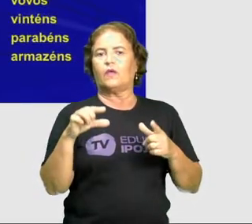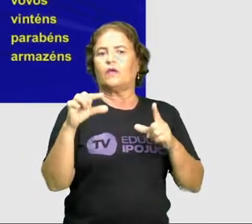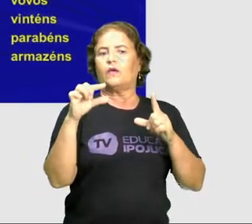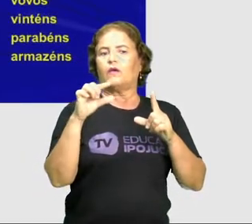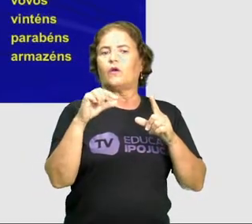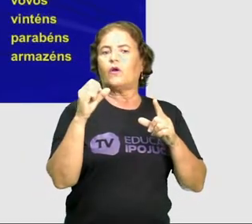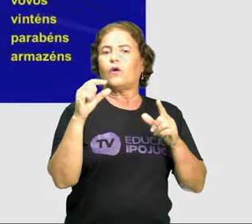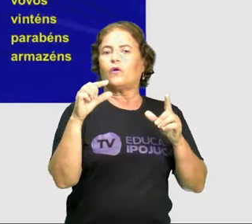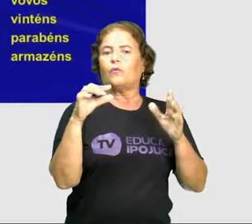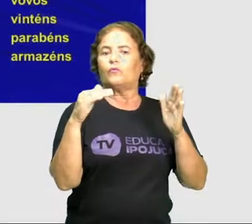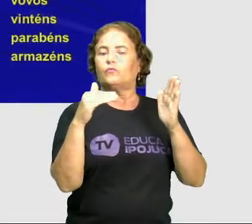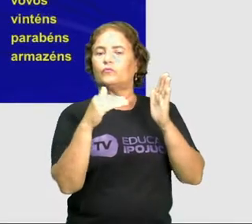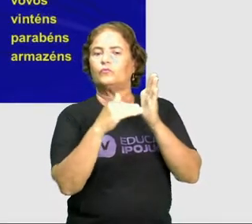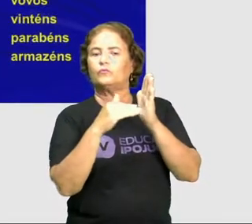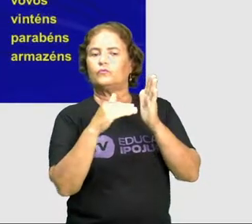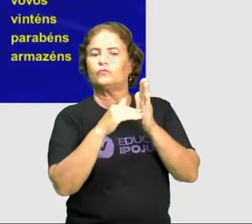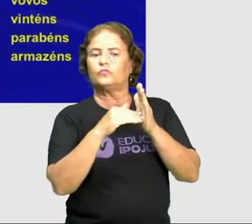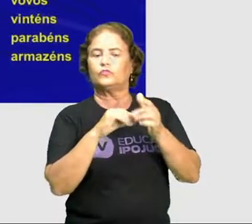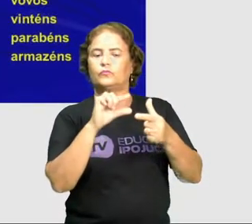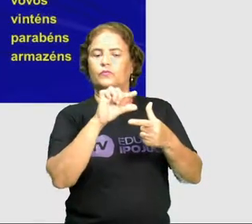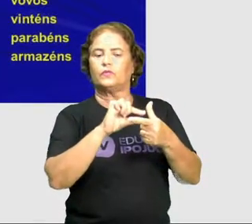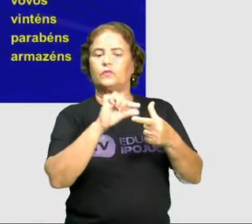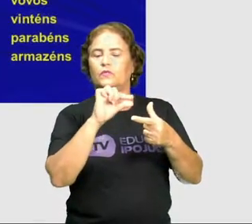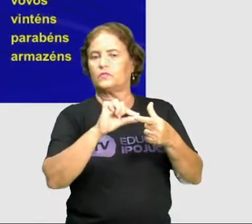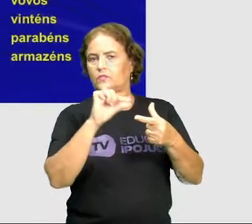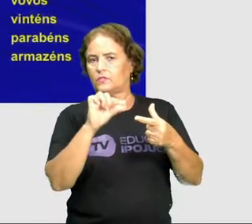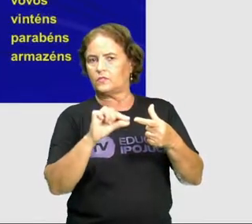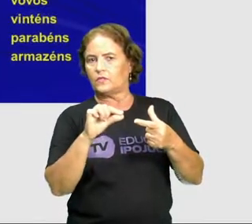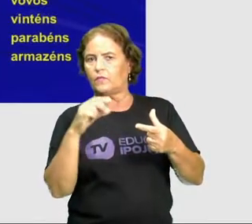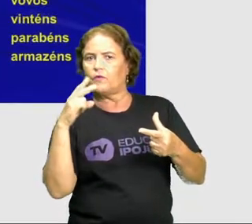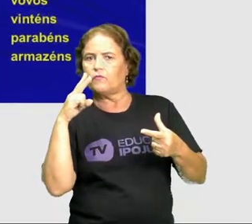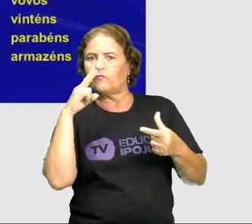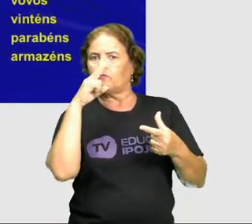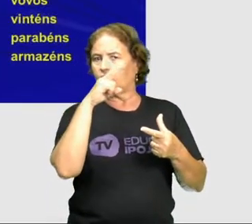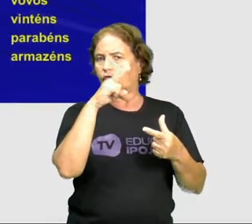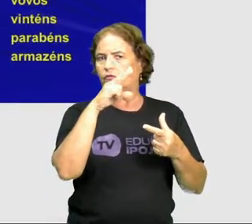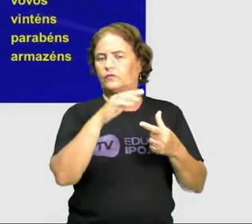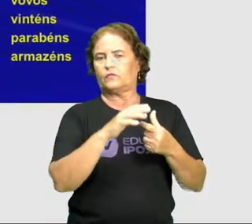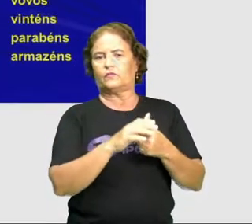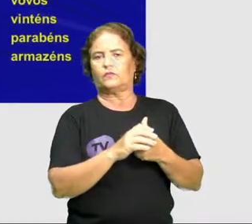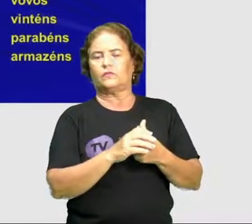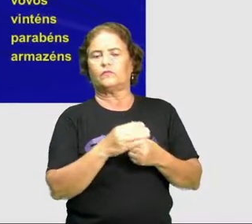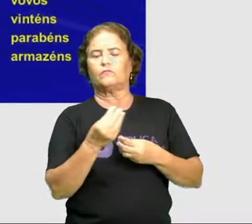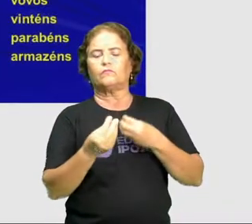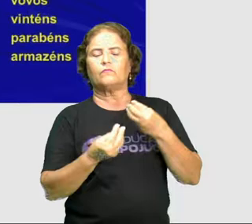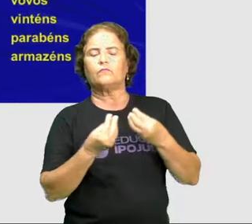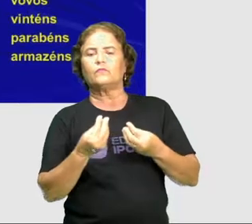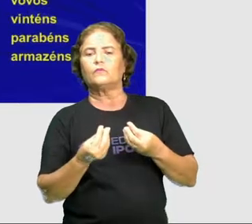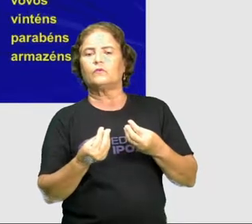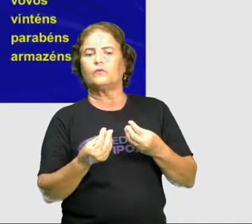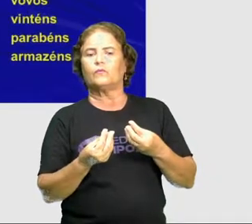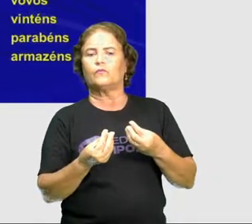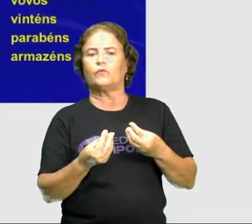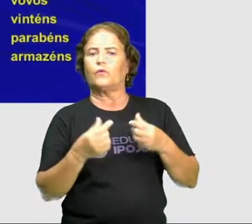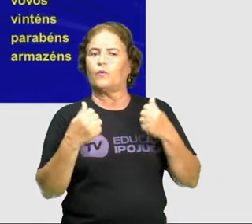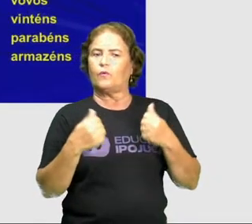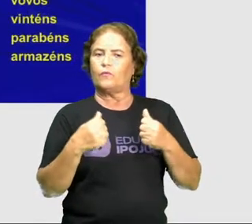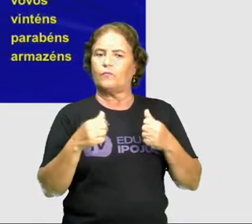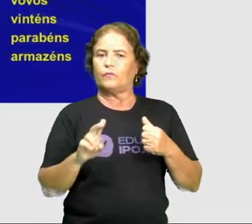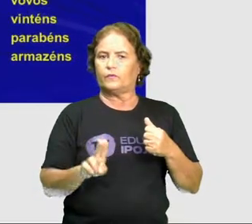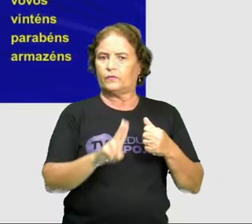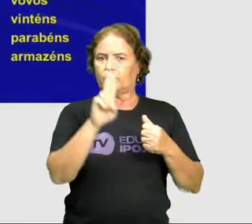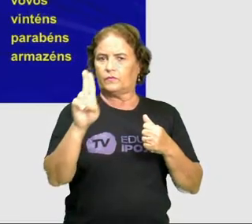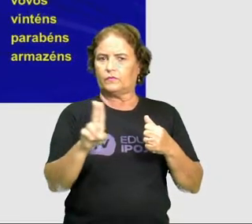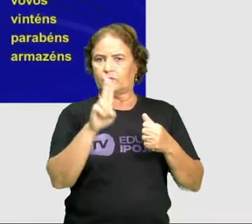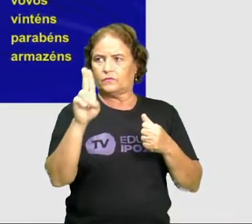ela é tônica. O é isso, Tia? É quando a sílaba, ela é a forte. Elas podem ser acentuadas com os acentos